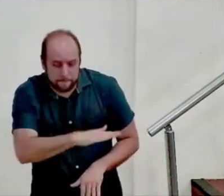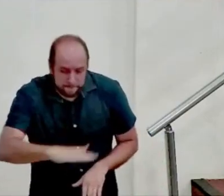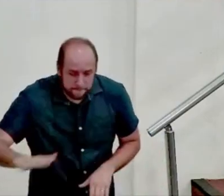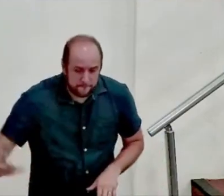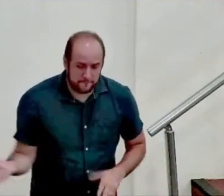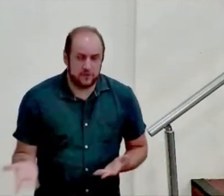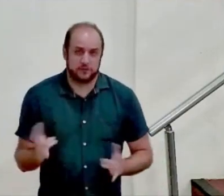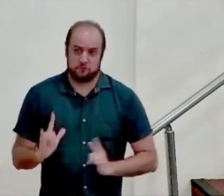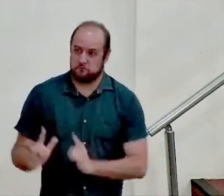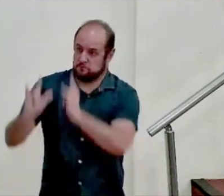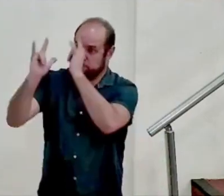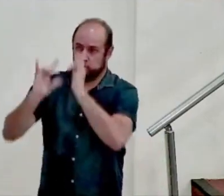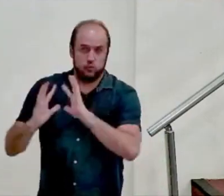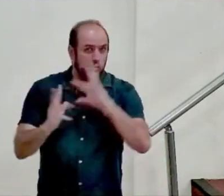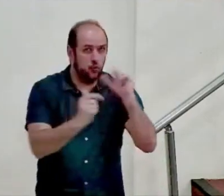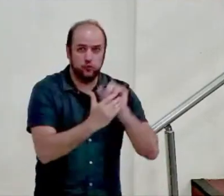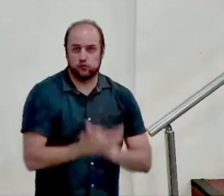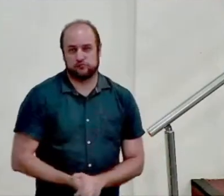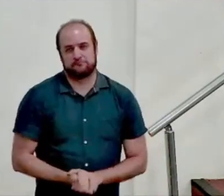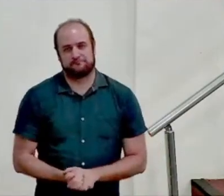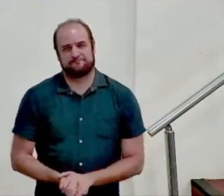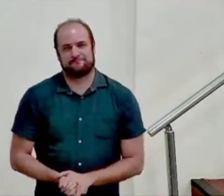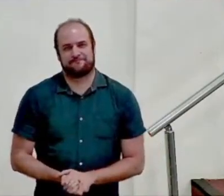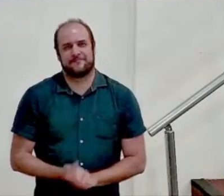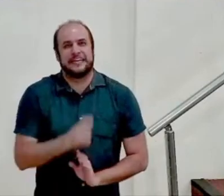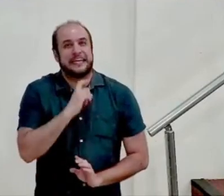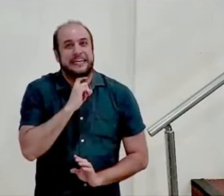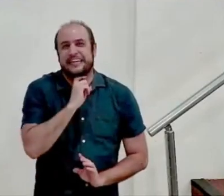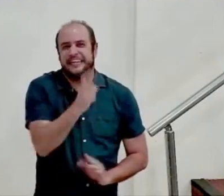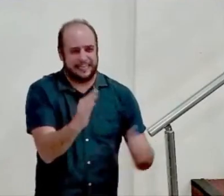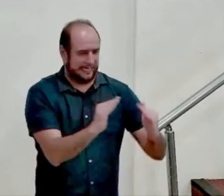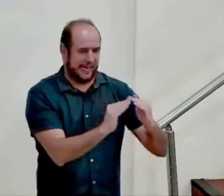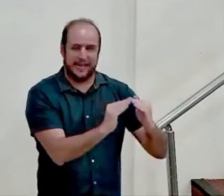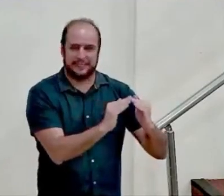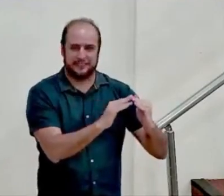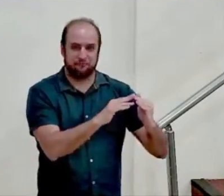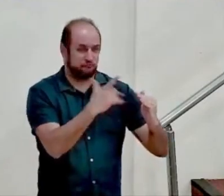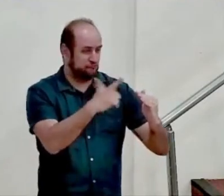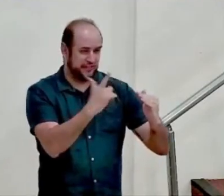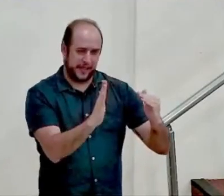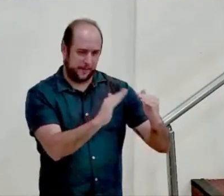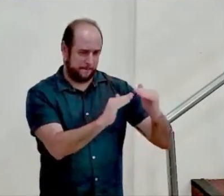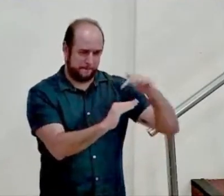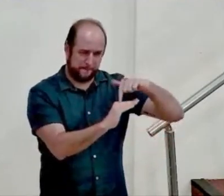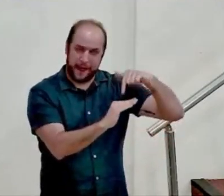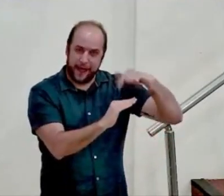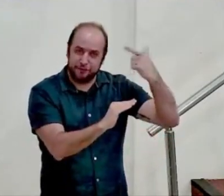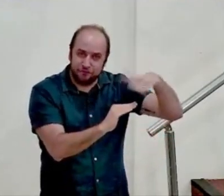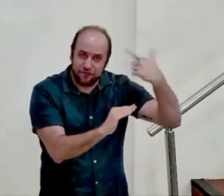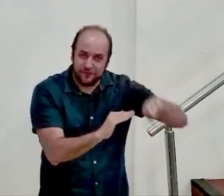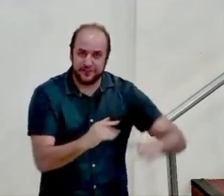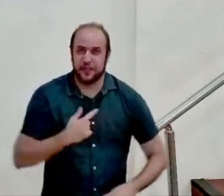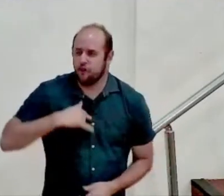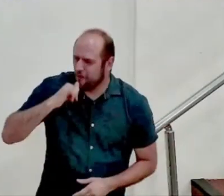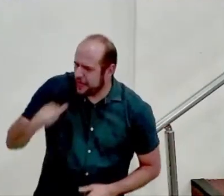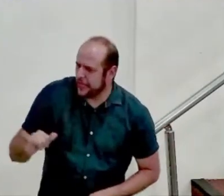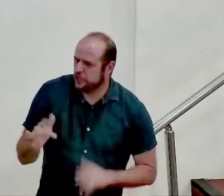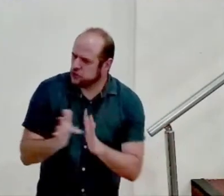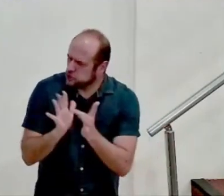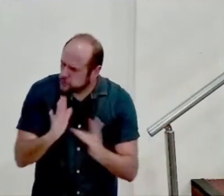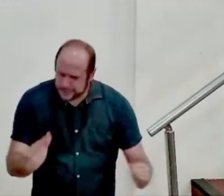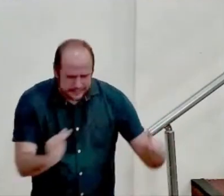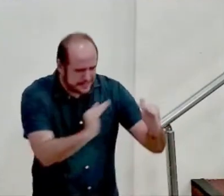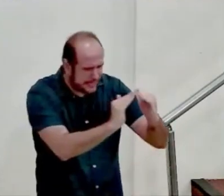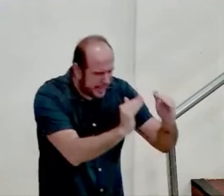moram em apartamento. Nenhuma criança mora numa casa. Eu falei, olha, Jesus estava numa casa, então nós